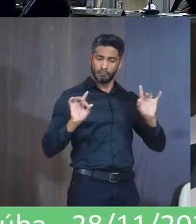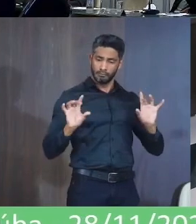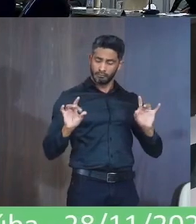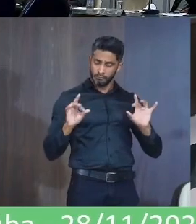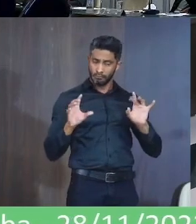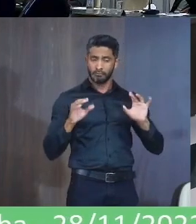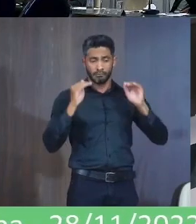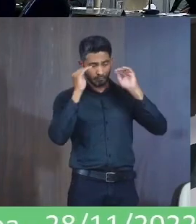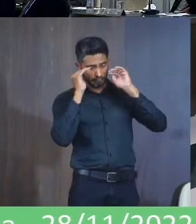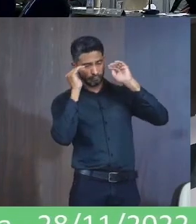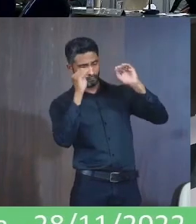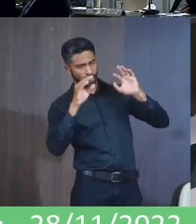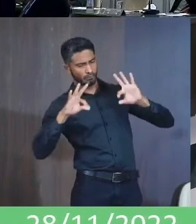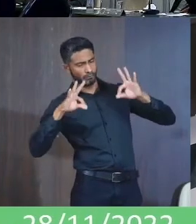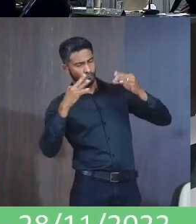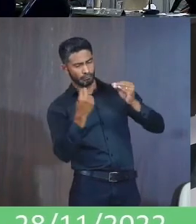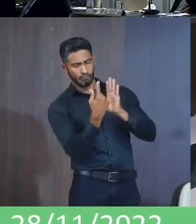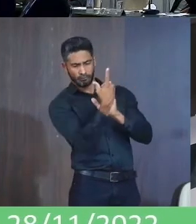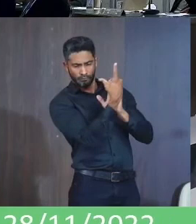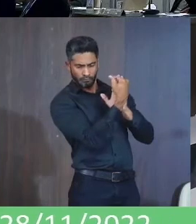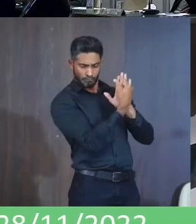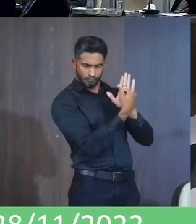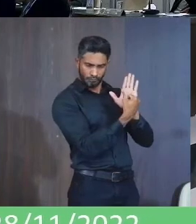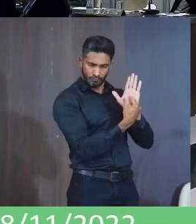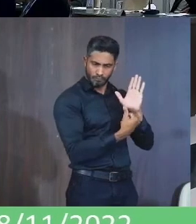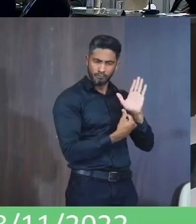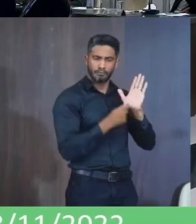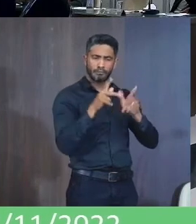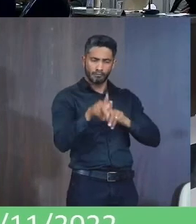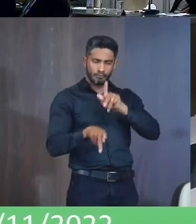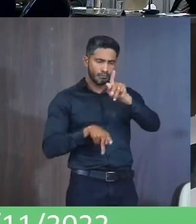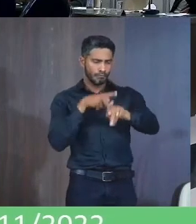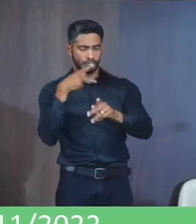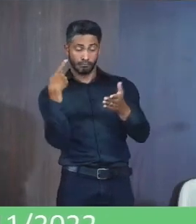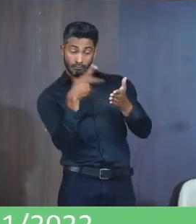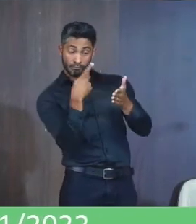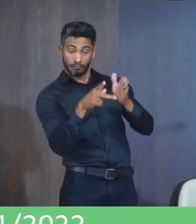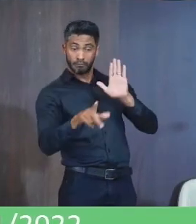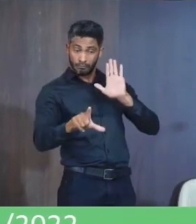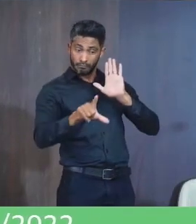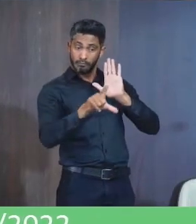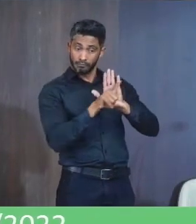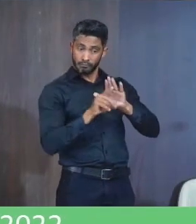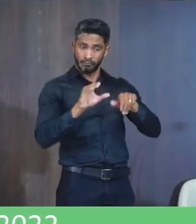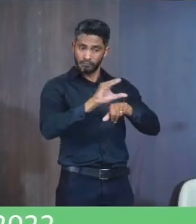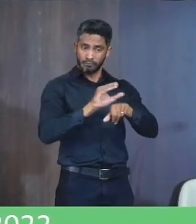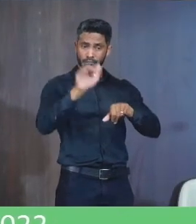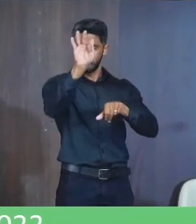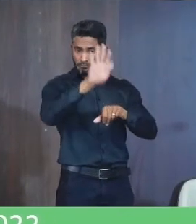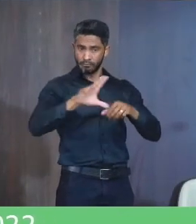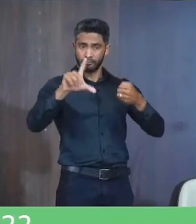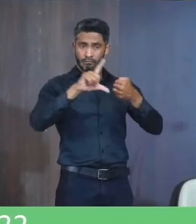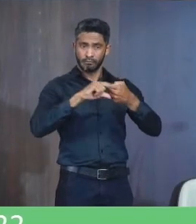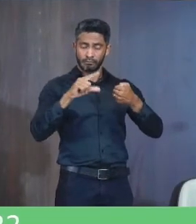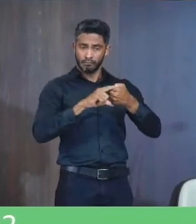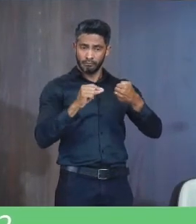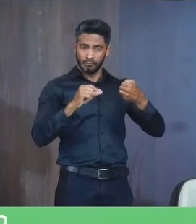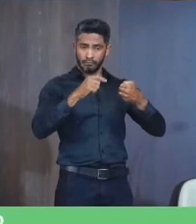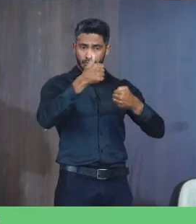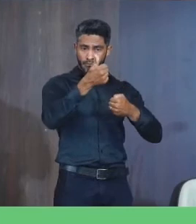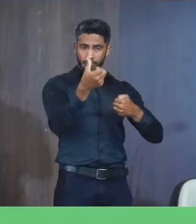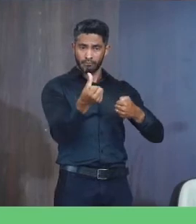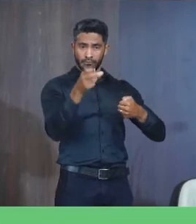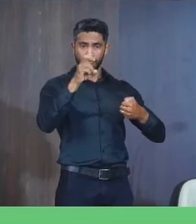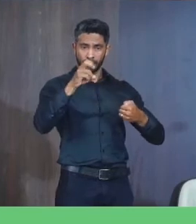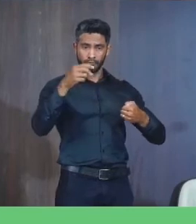Obrigatório Em todos os orçamentos Públicos Constantes Da referida lei E previsto Na Constituição Federal Artigo 1